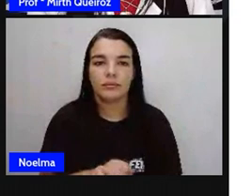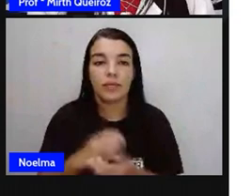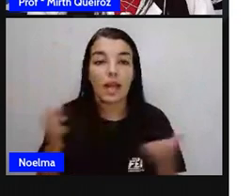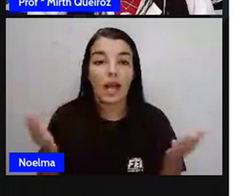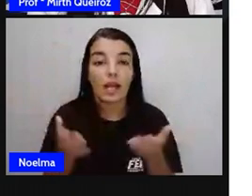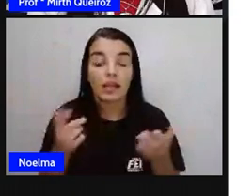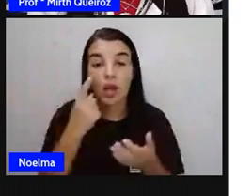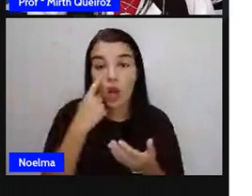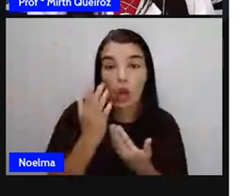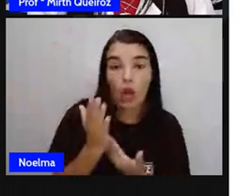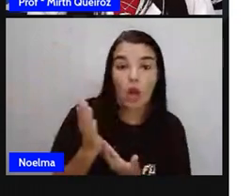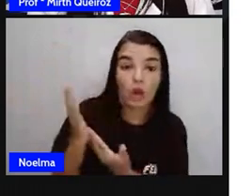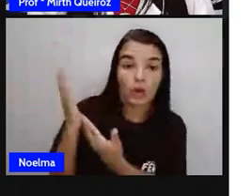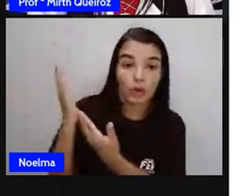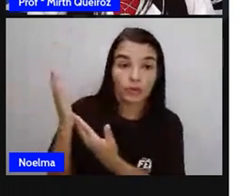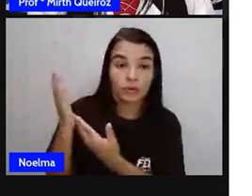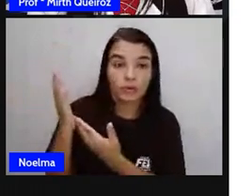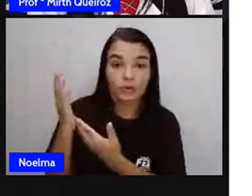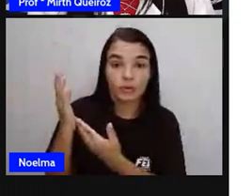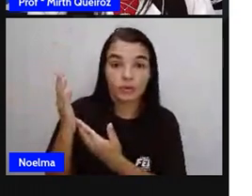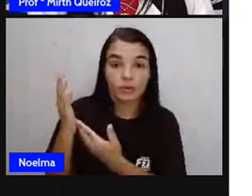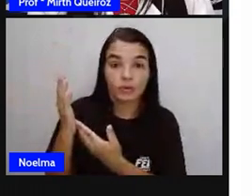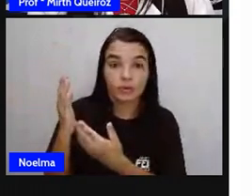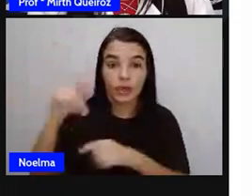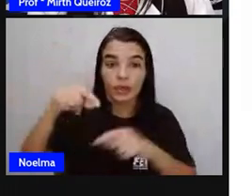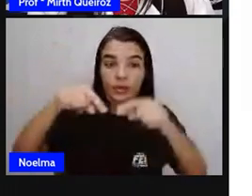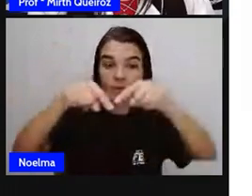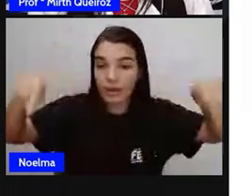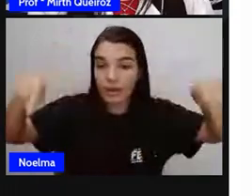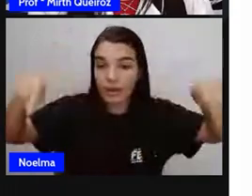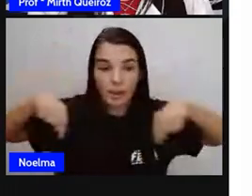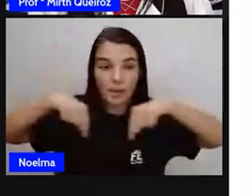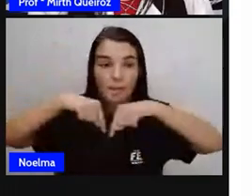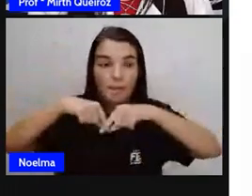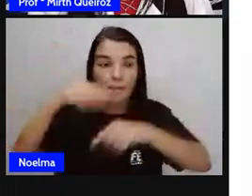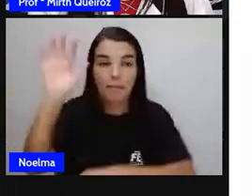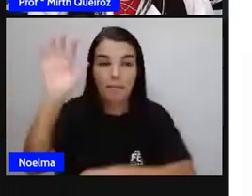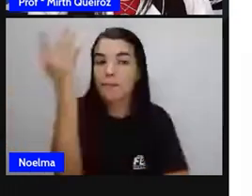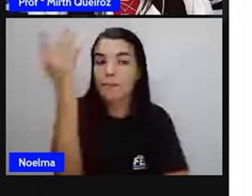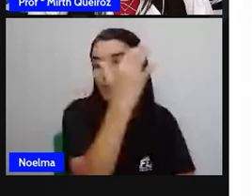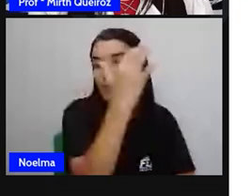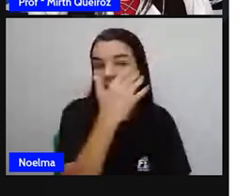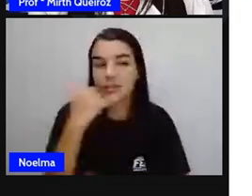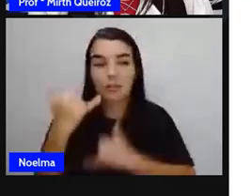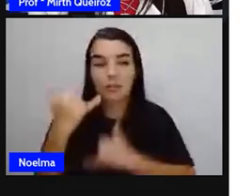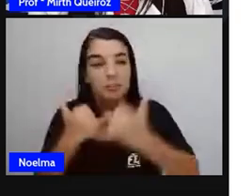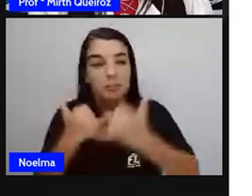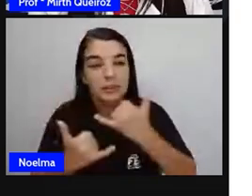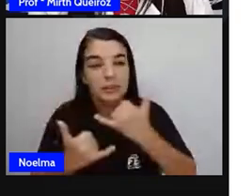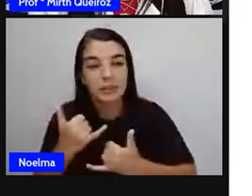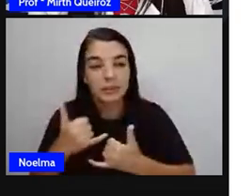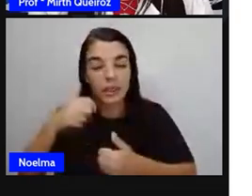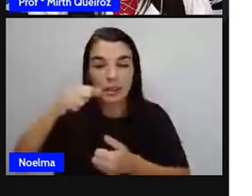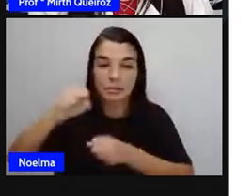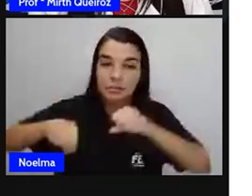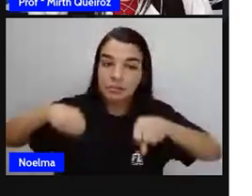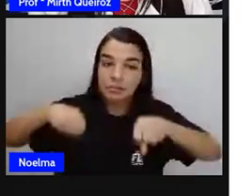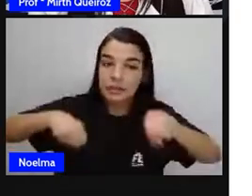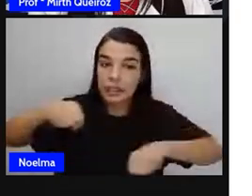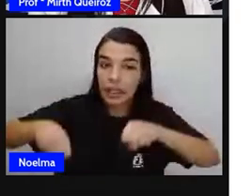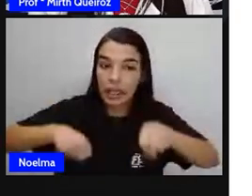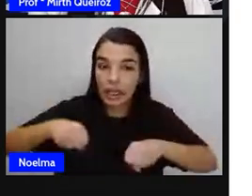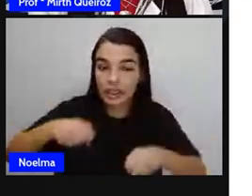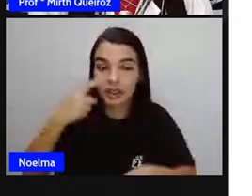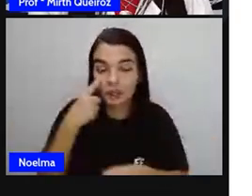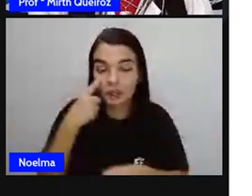Este é o plano da praça onde Alex pratica suas corridas de bicicleta. Observe com atenção para responder as seguintes questões.